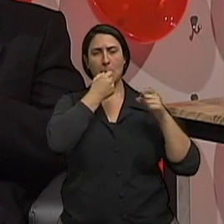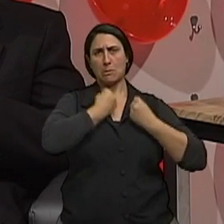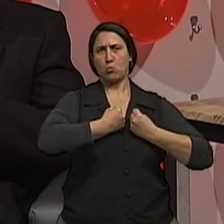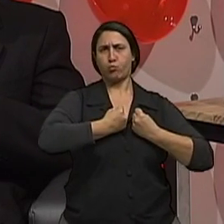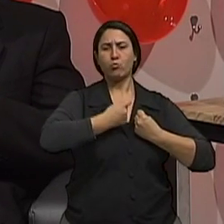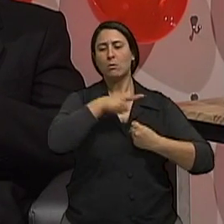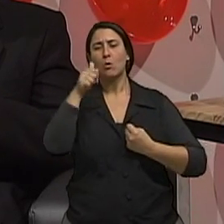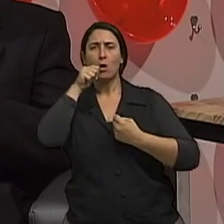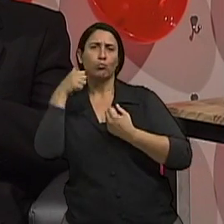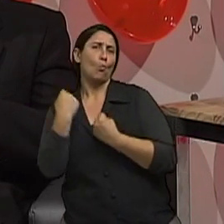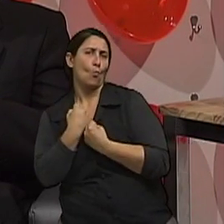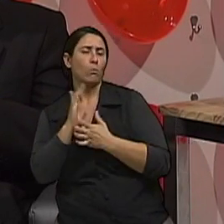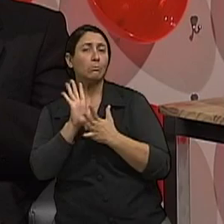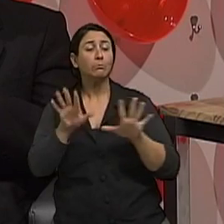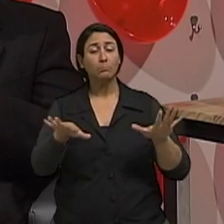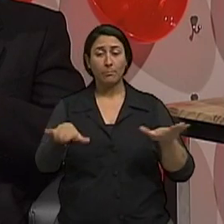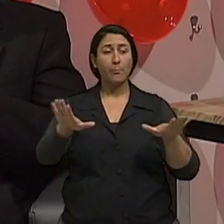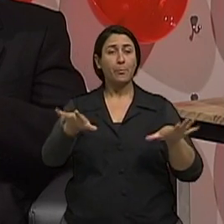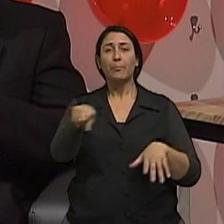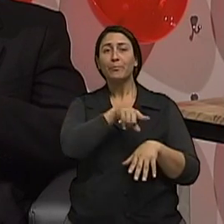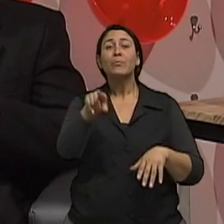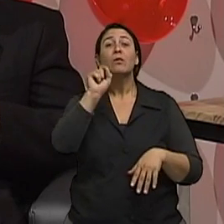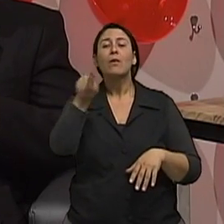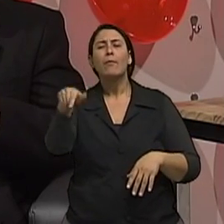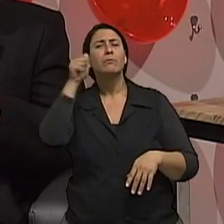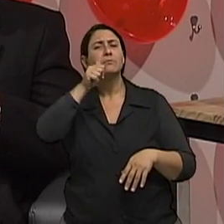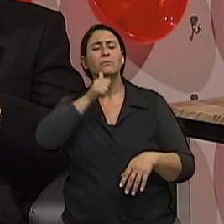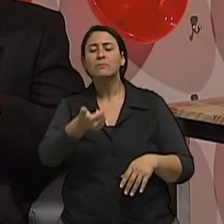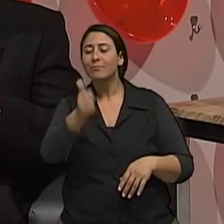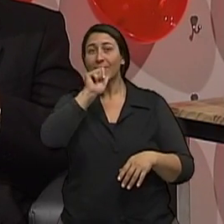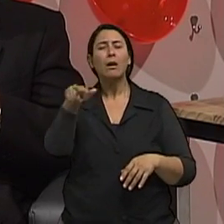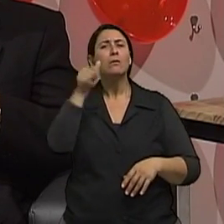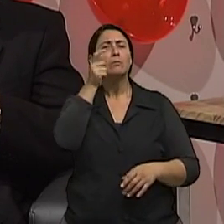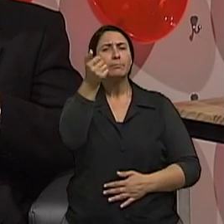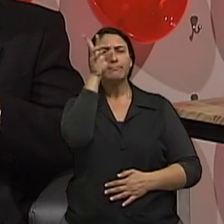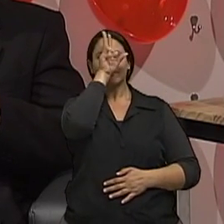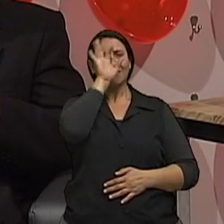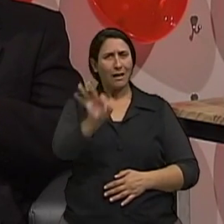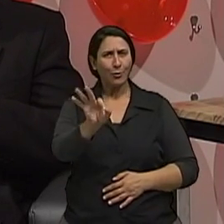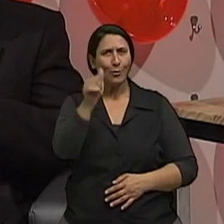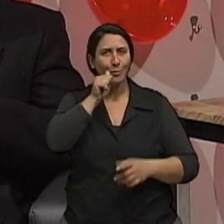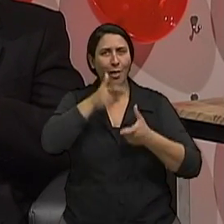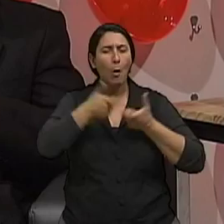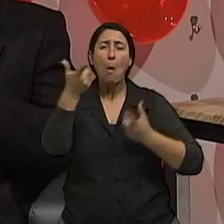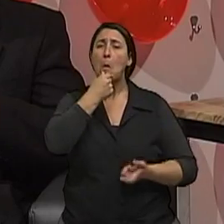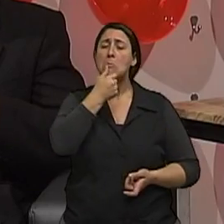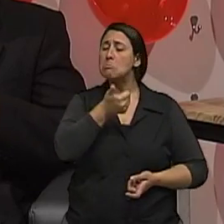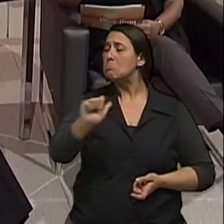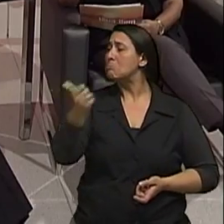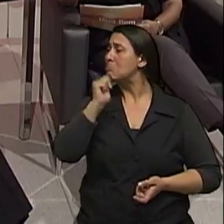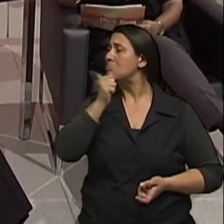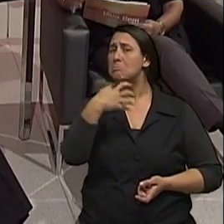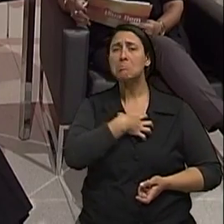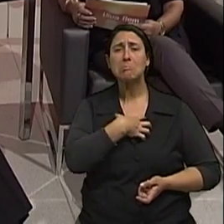ela está mais presente no homem do que na mulher. E por isso que as mulheres, elas sentem mais rapidamente o efeito do álcool, né? Quando elas ingerem. são mais fracas. Isso,